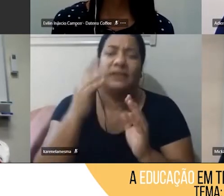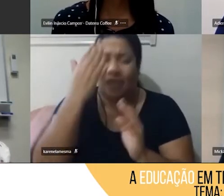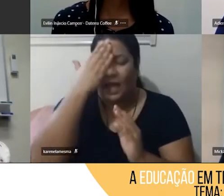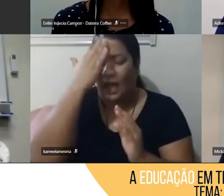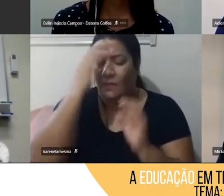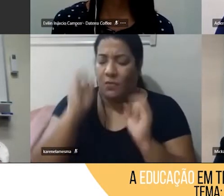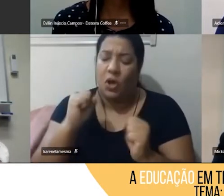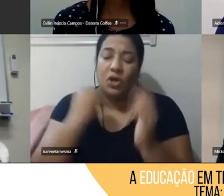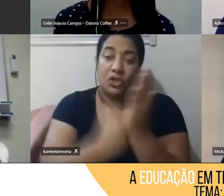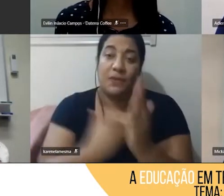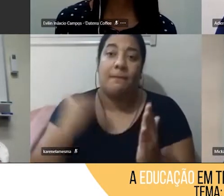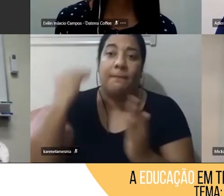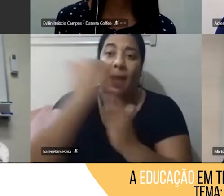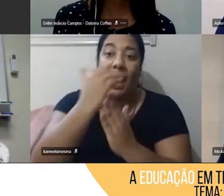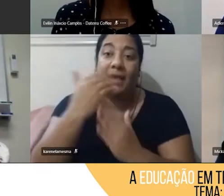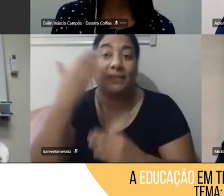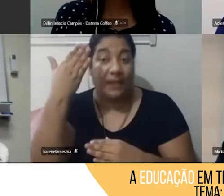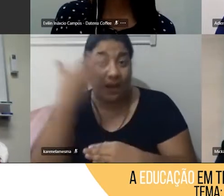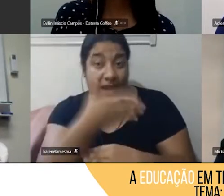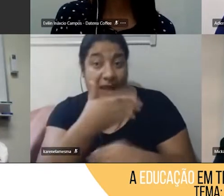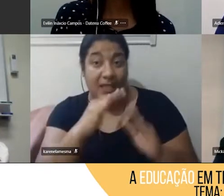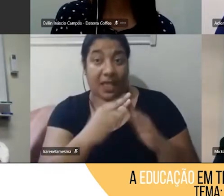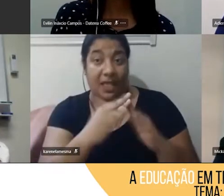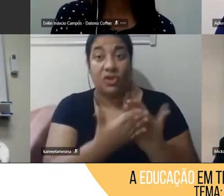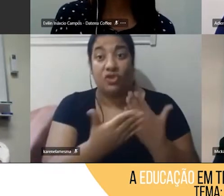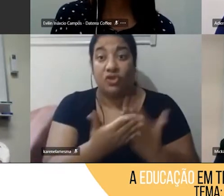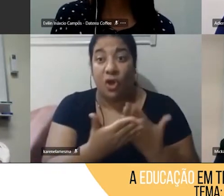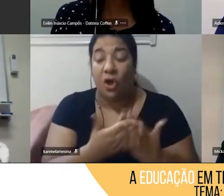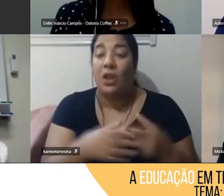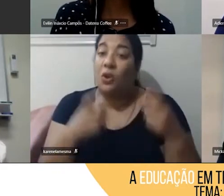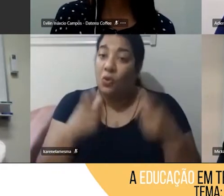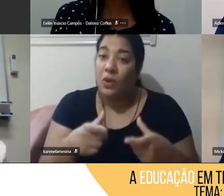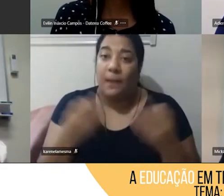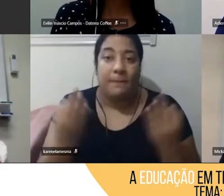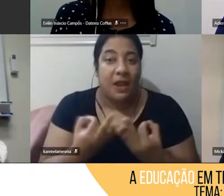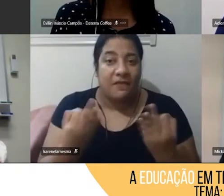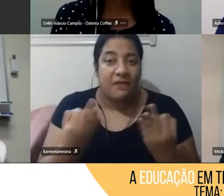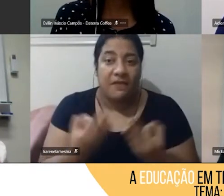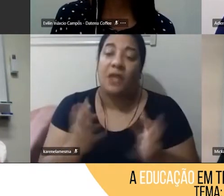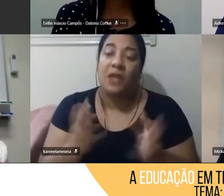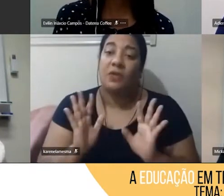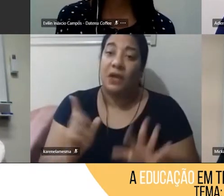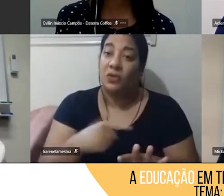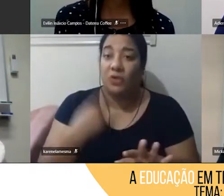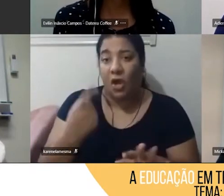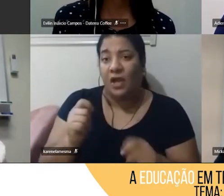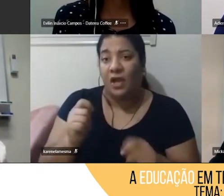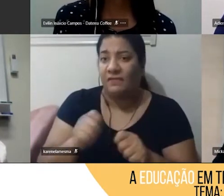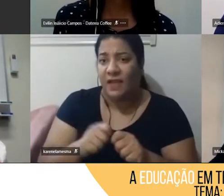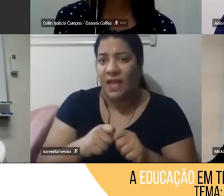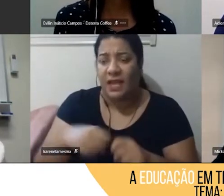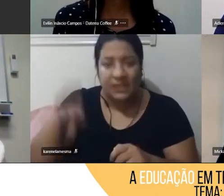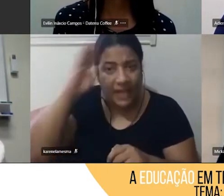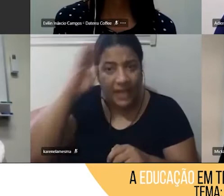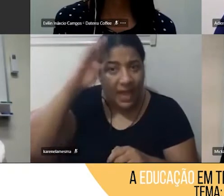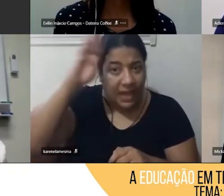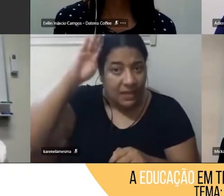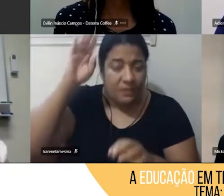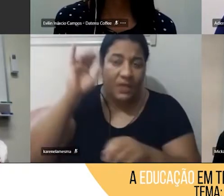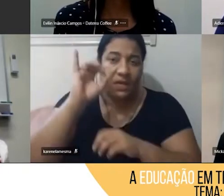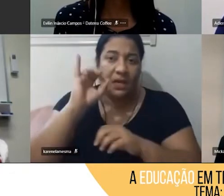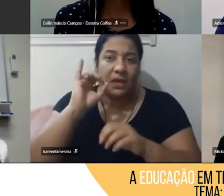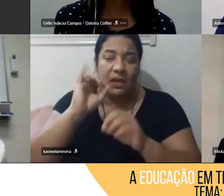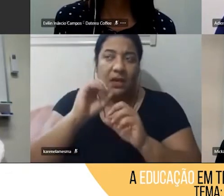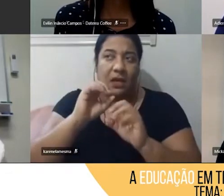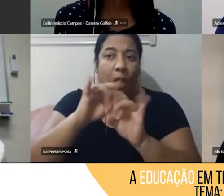e a escola é esse espaço, então a gente tem feito a academia online, eu considero sim a possibilidade até de um híbrido ano que